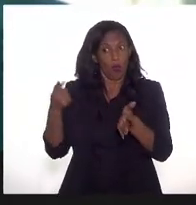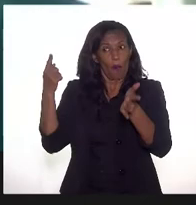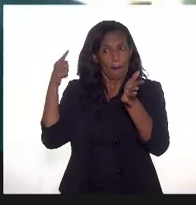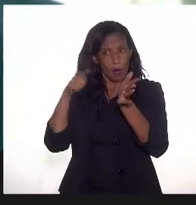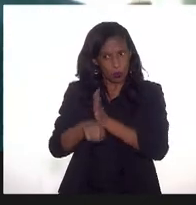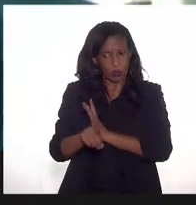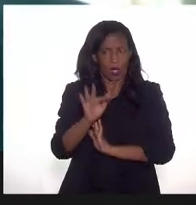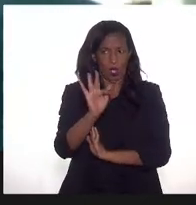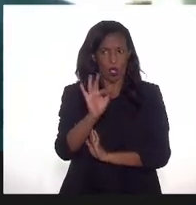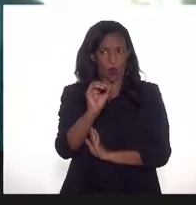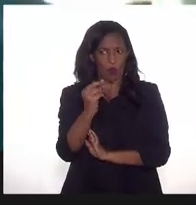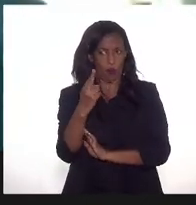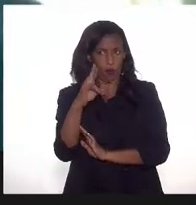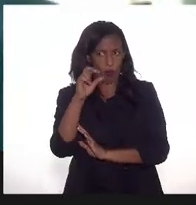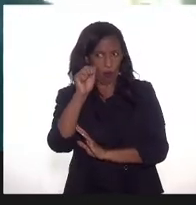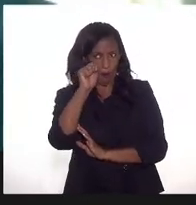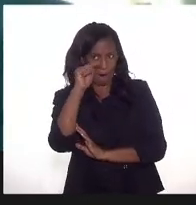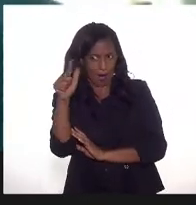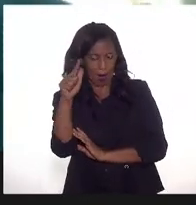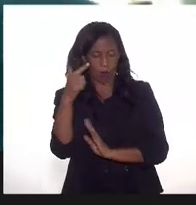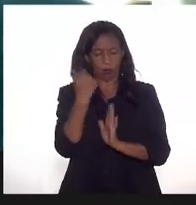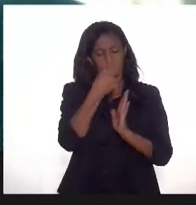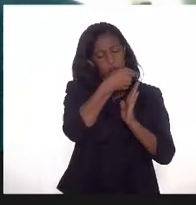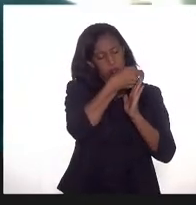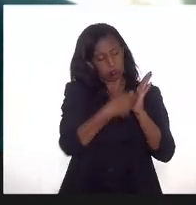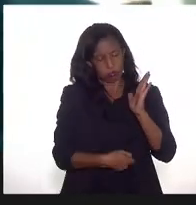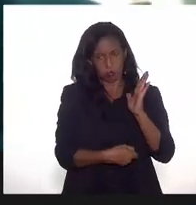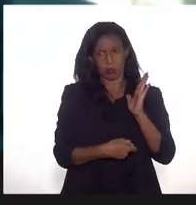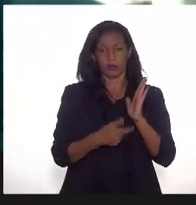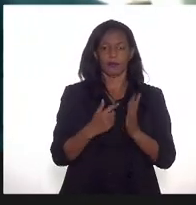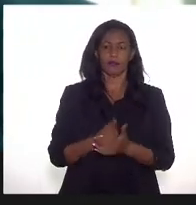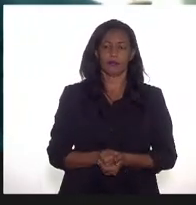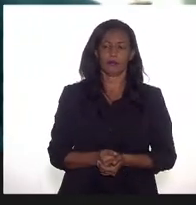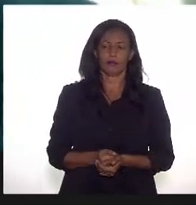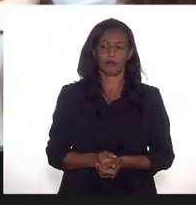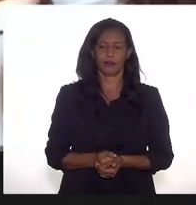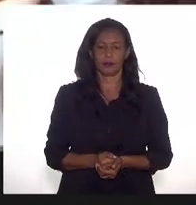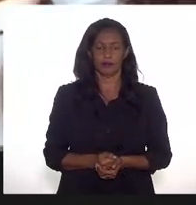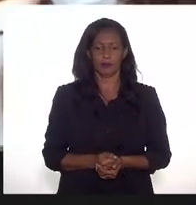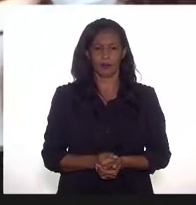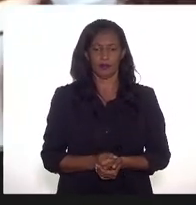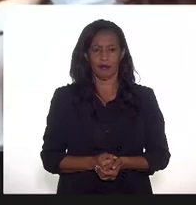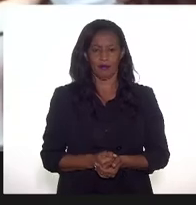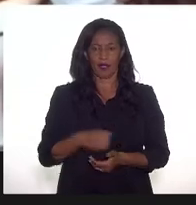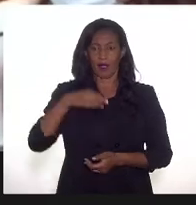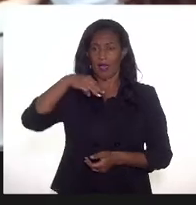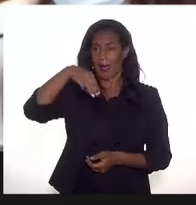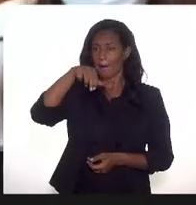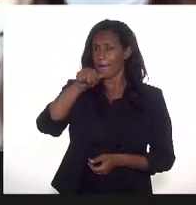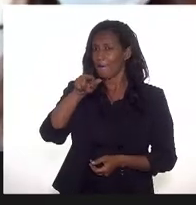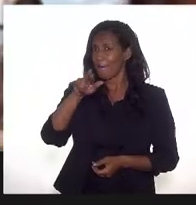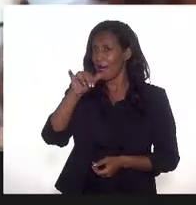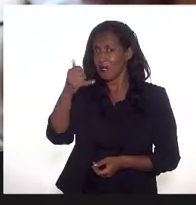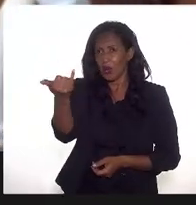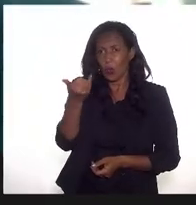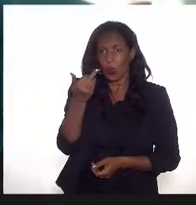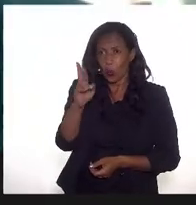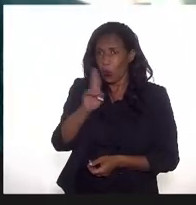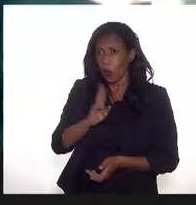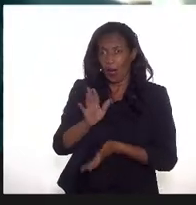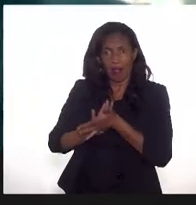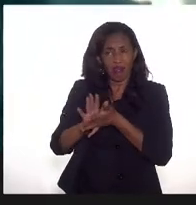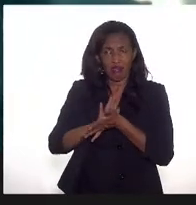formal no questionário e depois, V. Exª Argonha. A Mariana não me respondeu, Sr. Presidente.